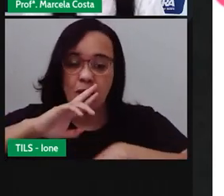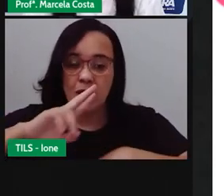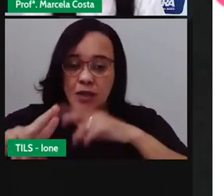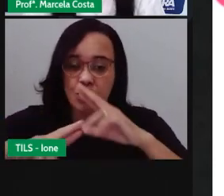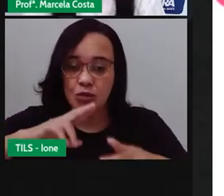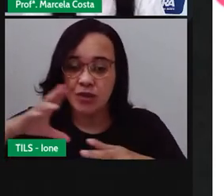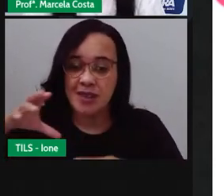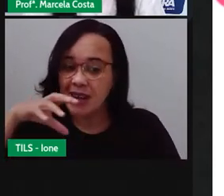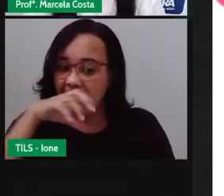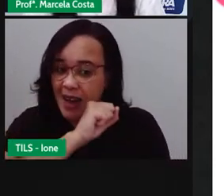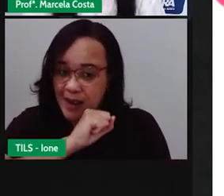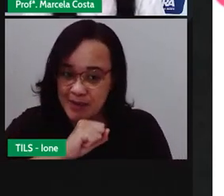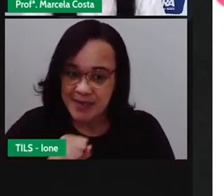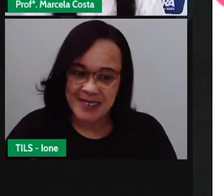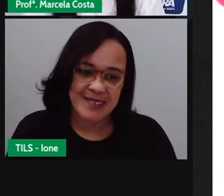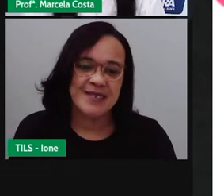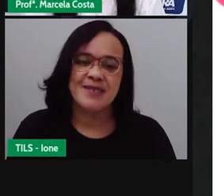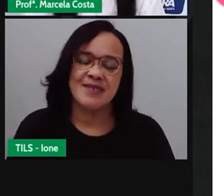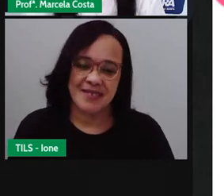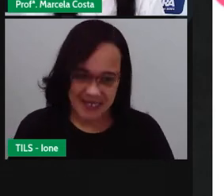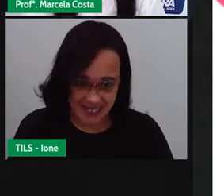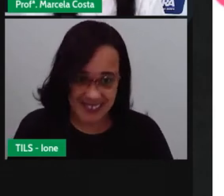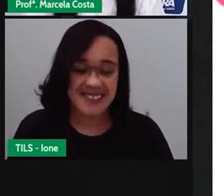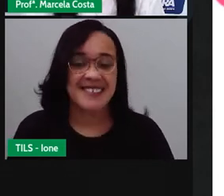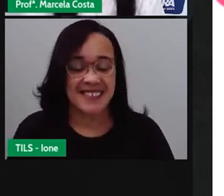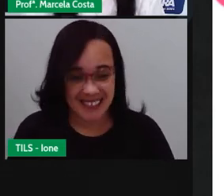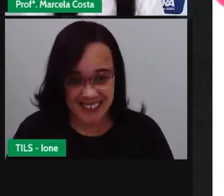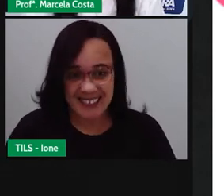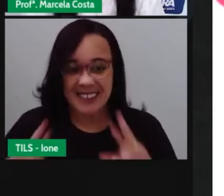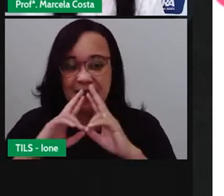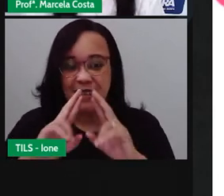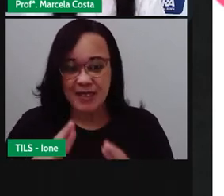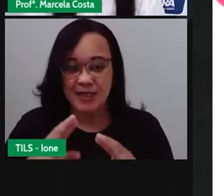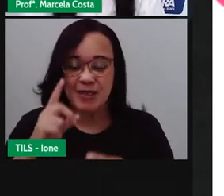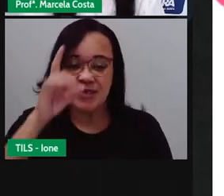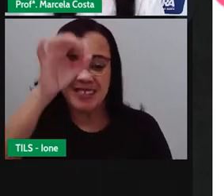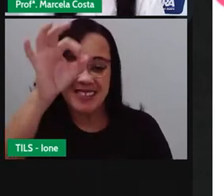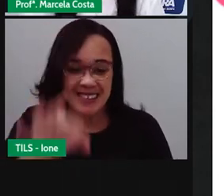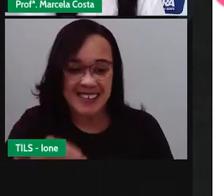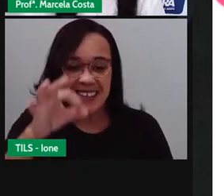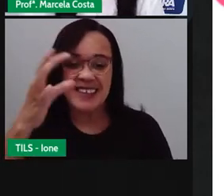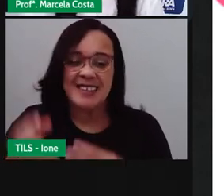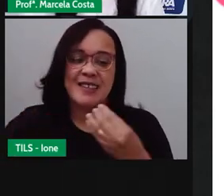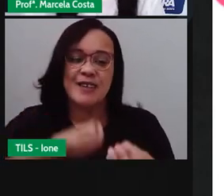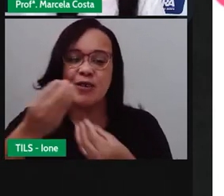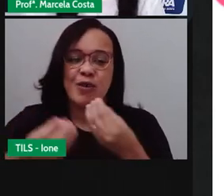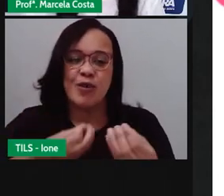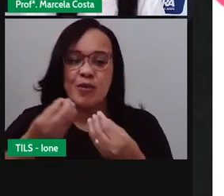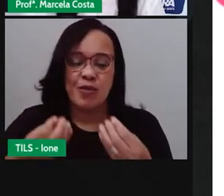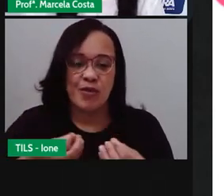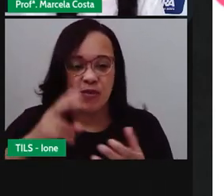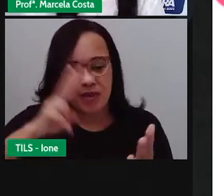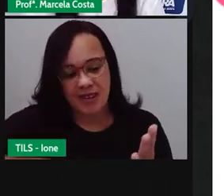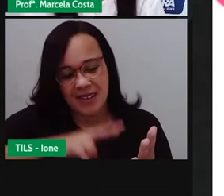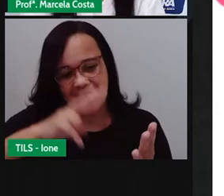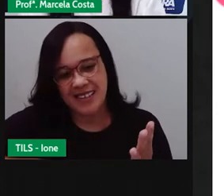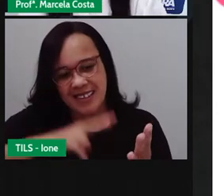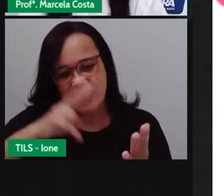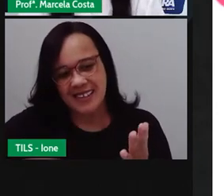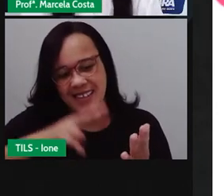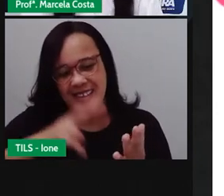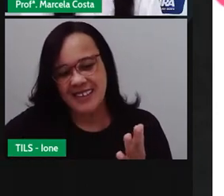essa pergunta e marcar a resposta certa. Você pode ler aqui o problema